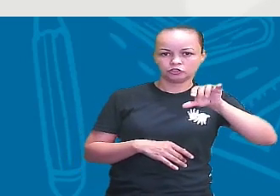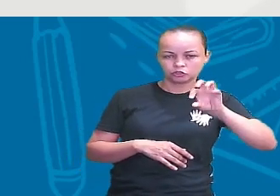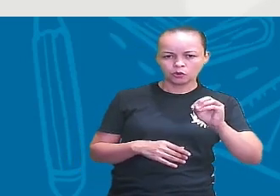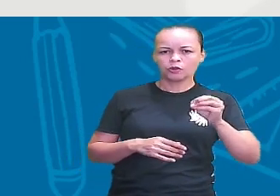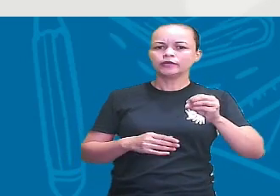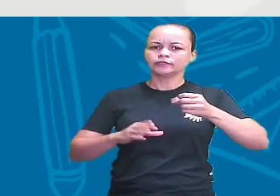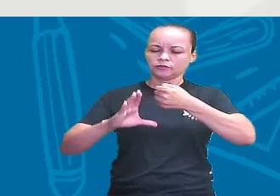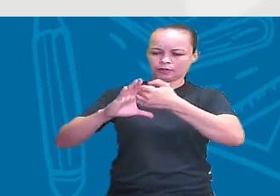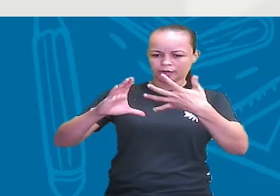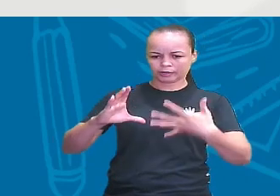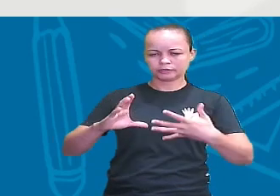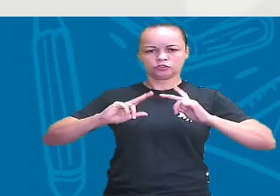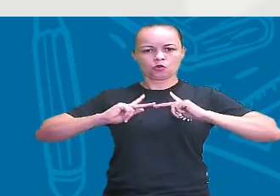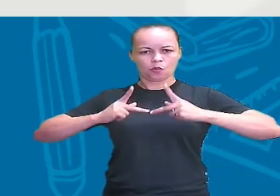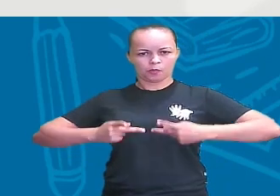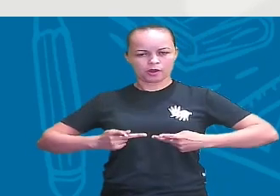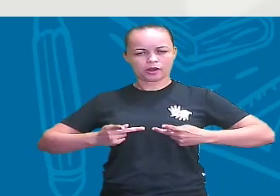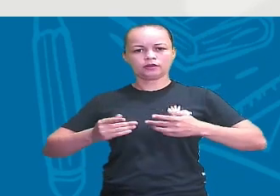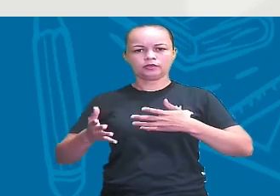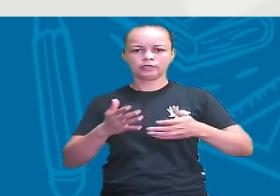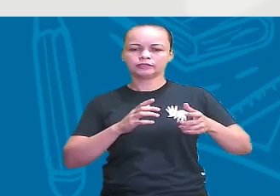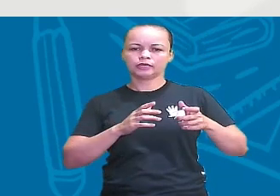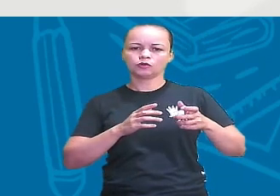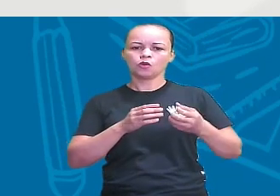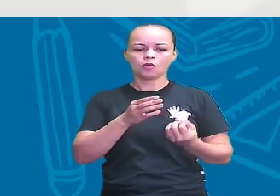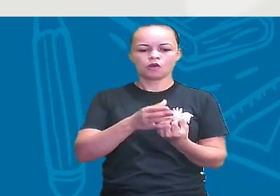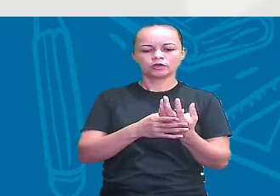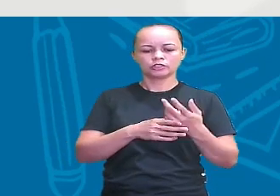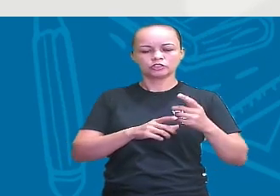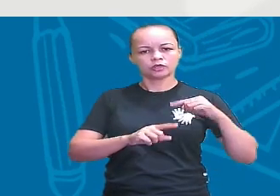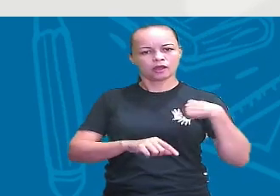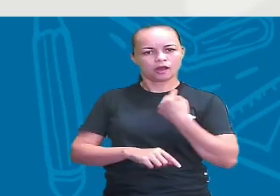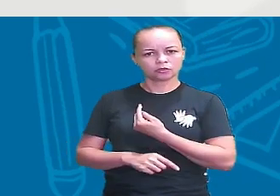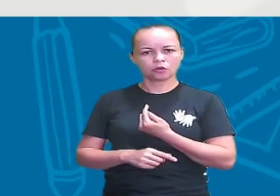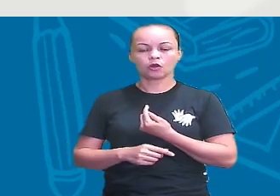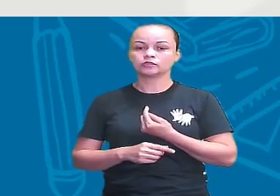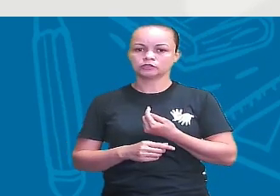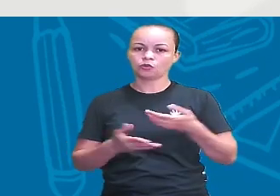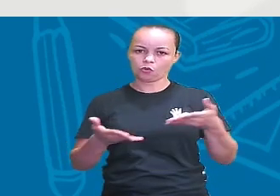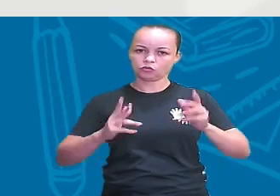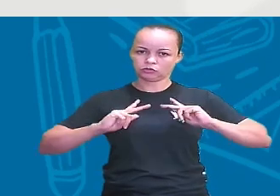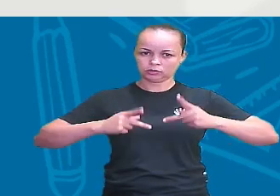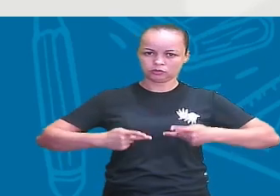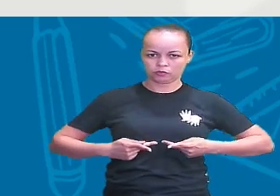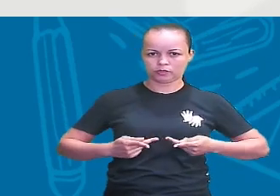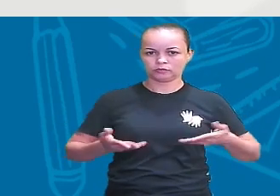né? Esses hominídeos que deram origem a nós, os seres humanos atuais, tá?